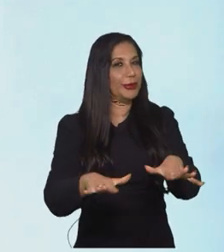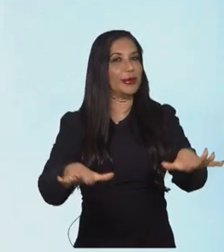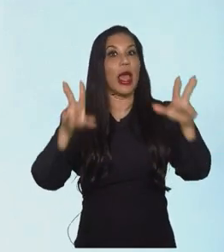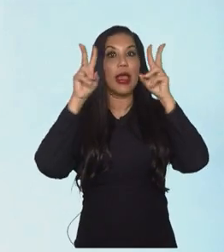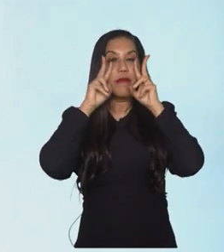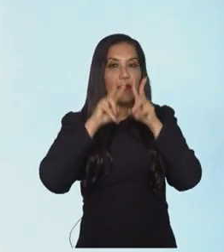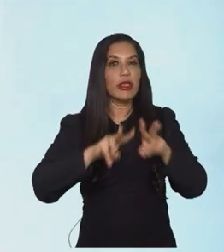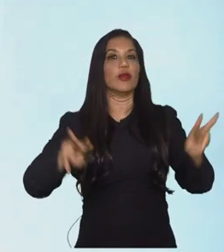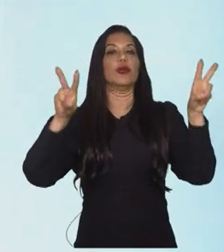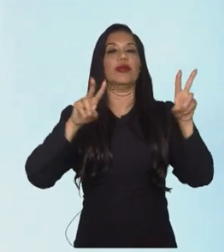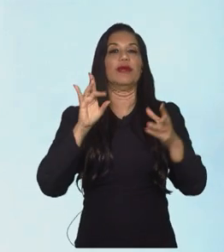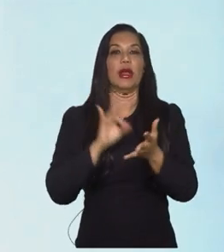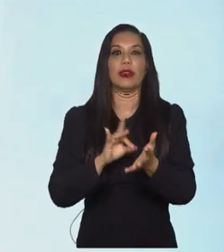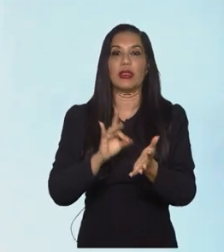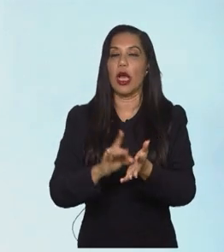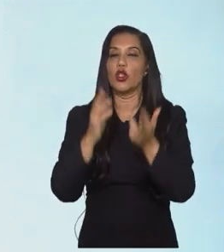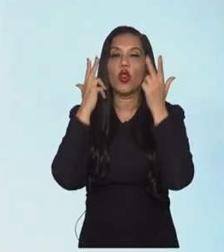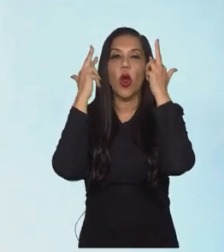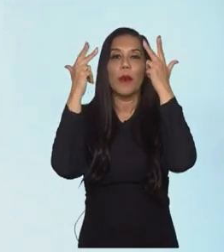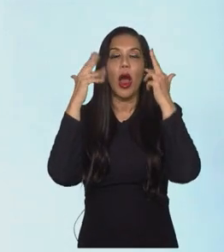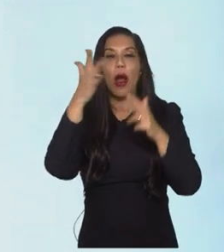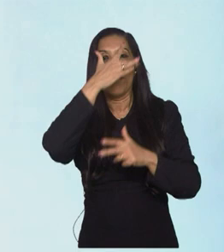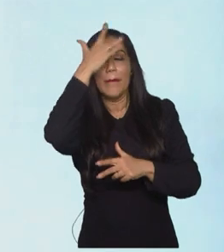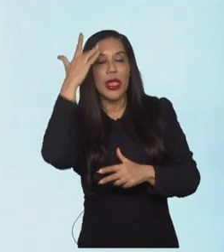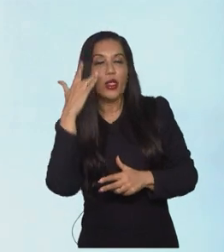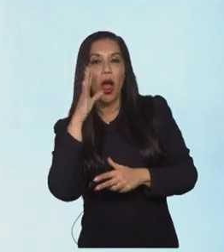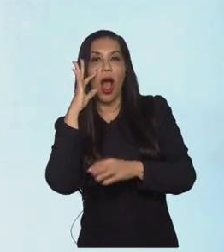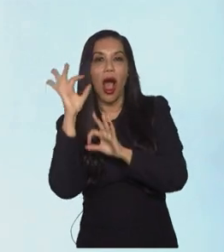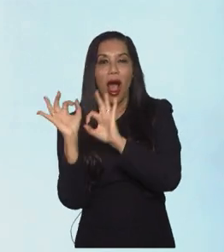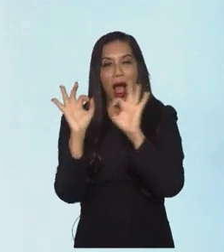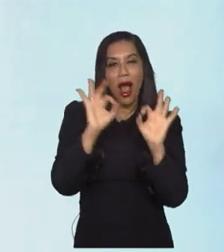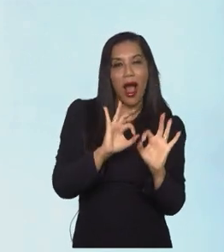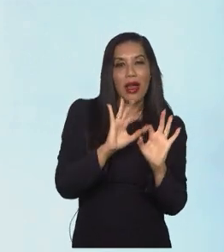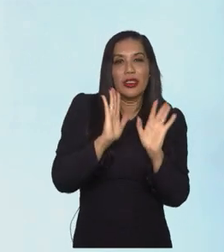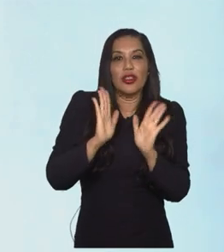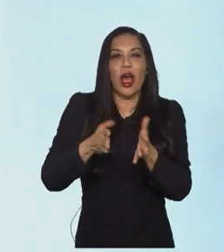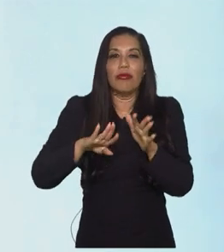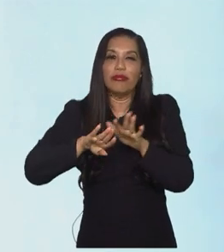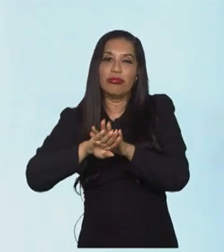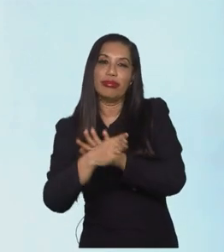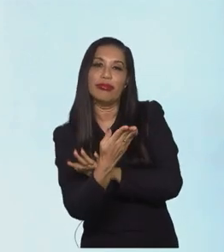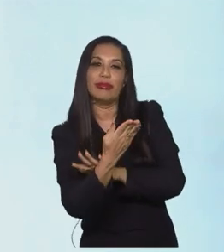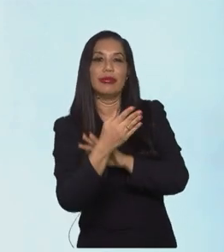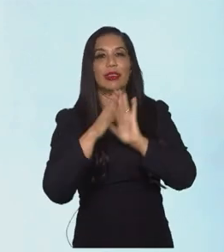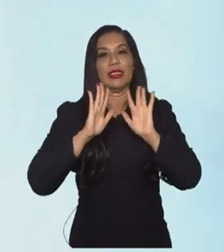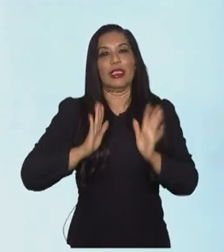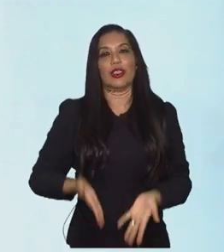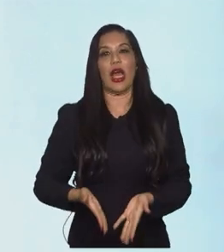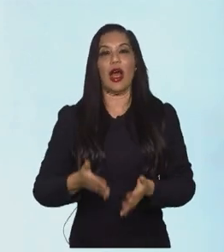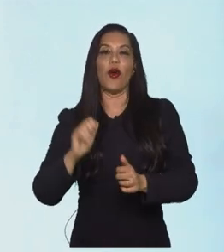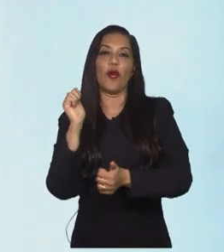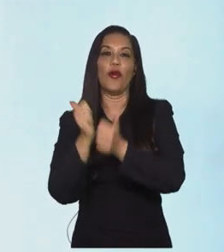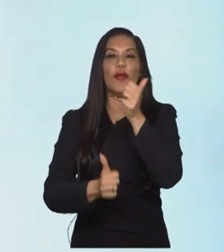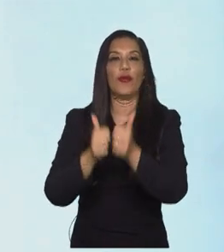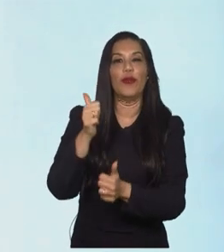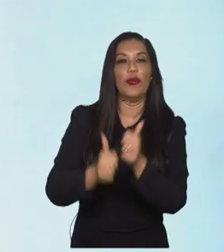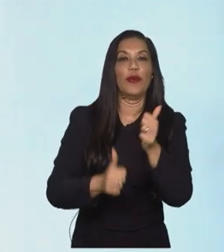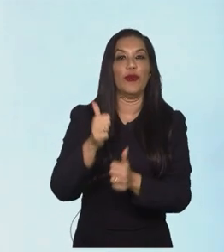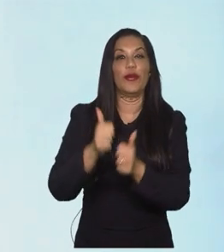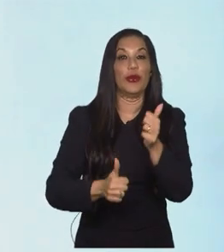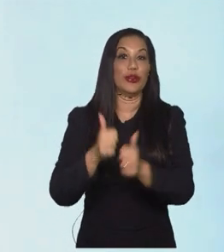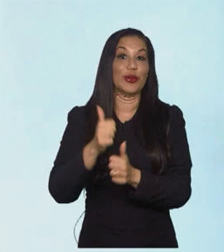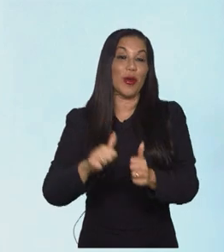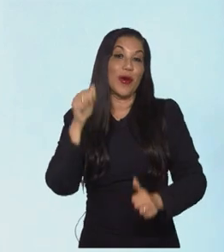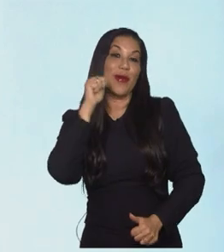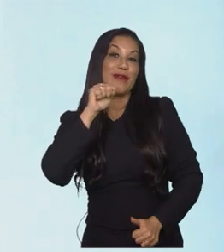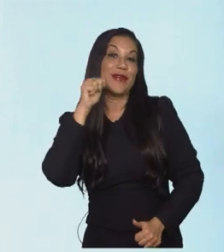visível e comum para o público, né? O público do futebol vai começar cada vez mais a ficar habituado com o futebol feminino também, com